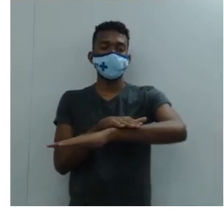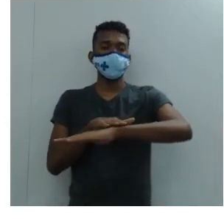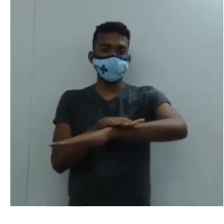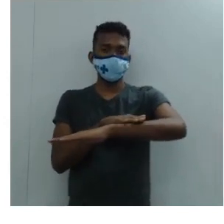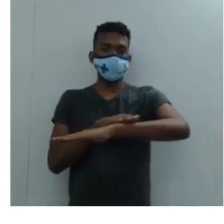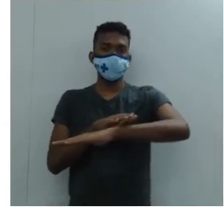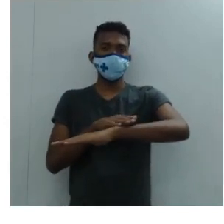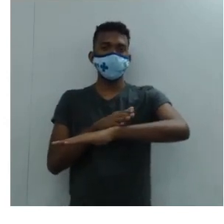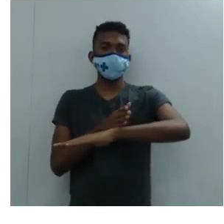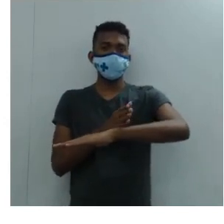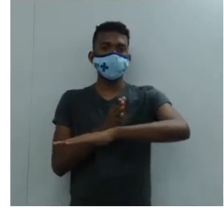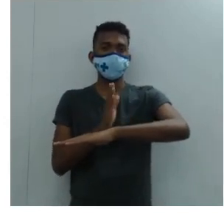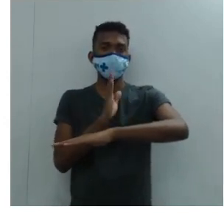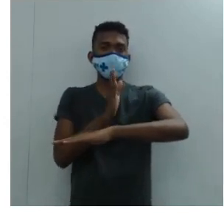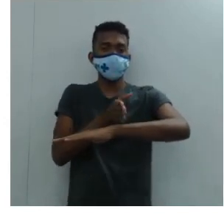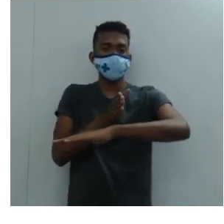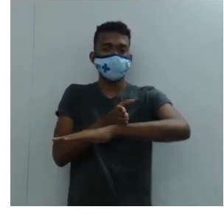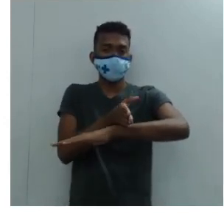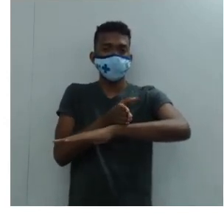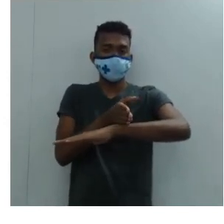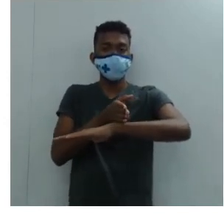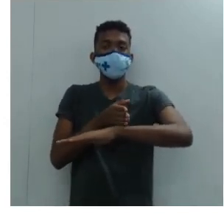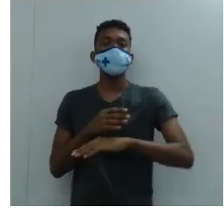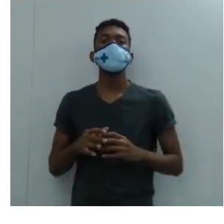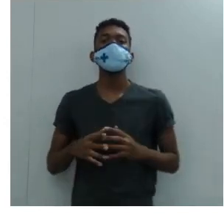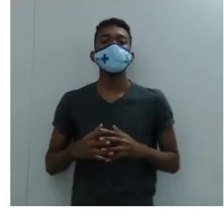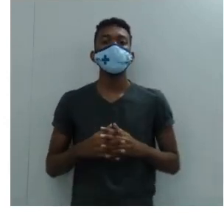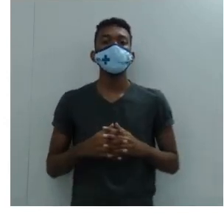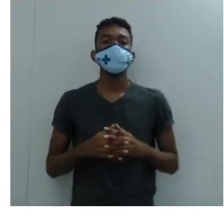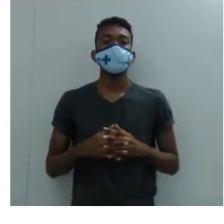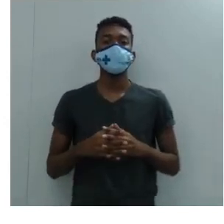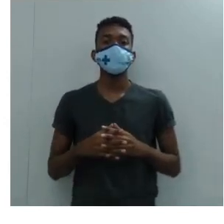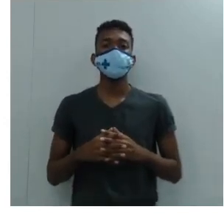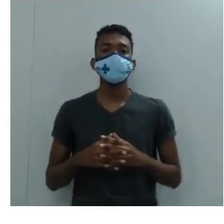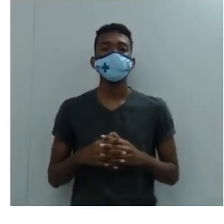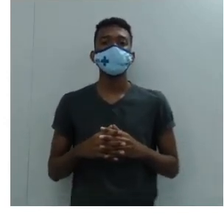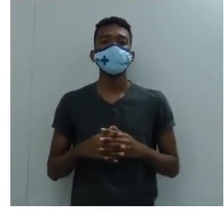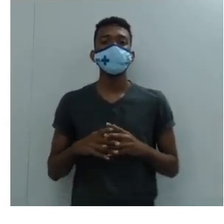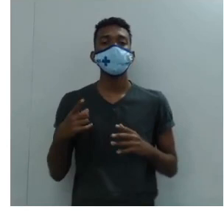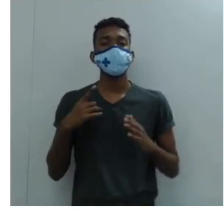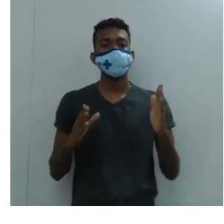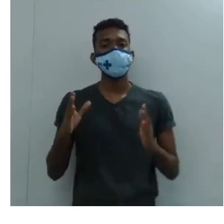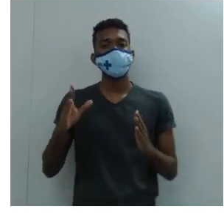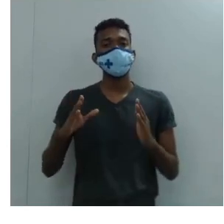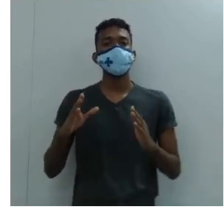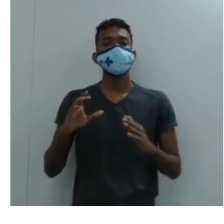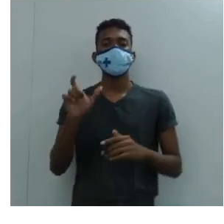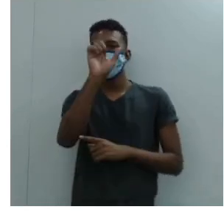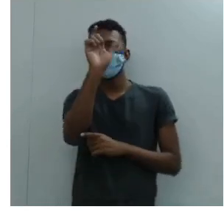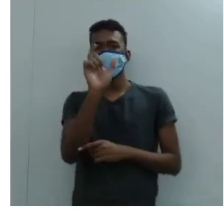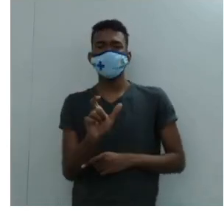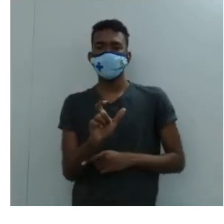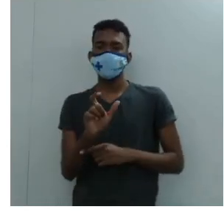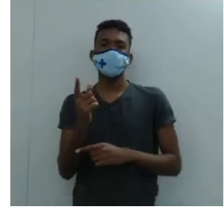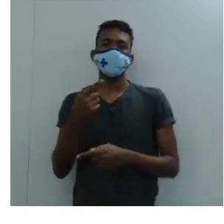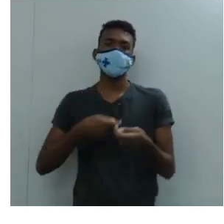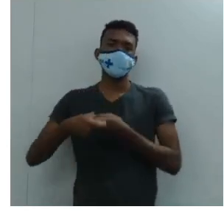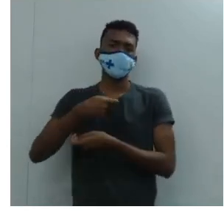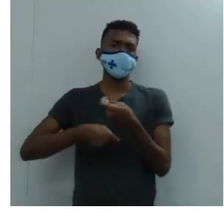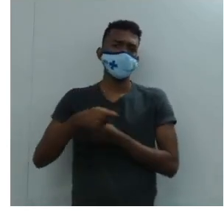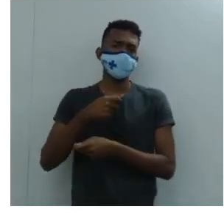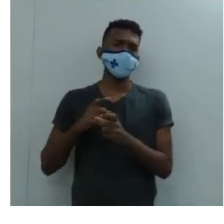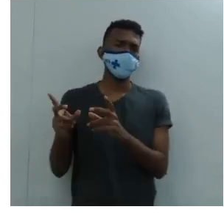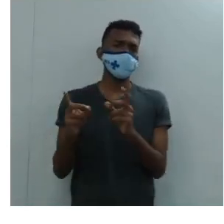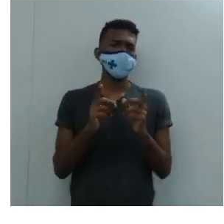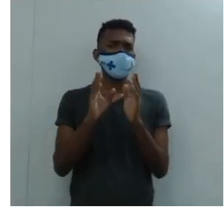Itálica, então região de tradição comercial, Então ele envolve